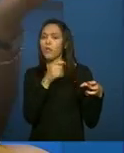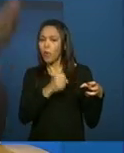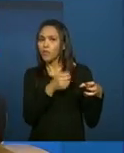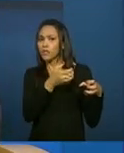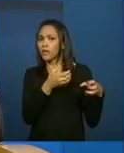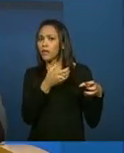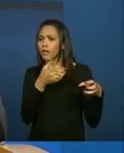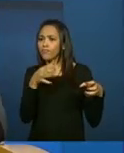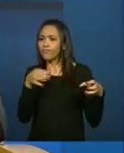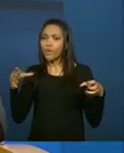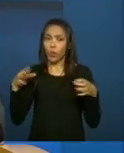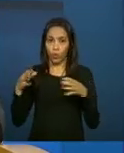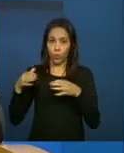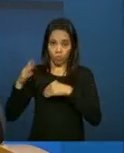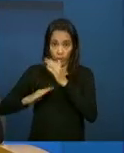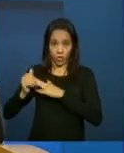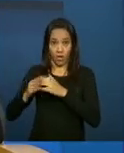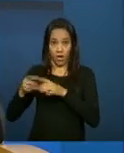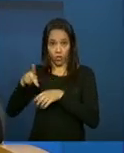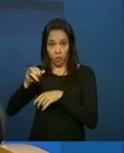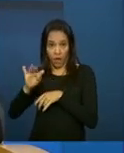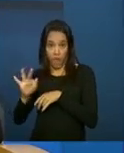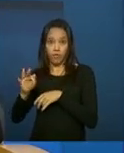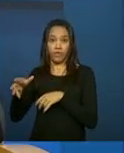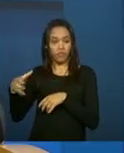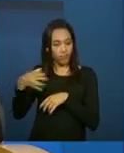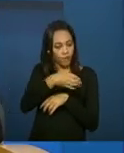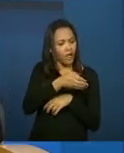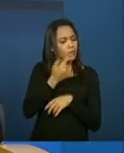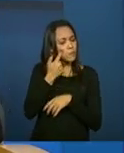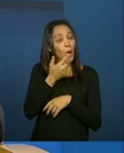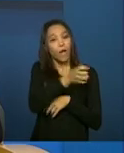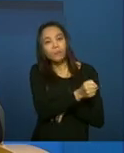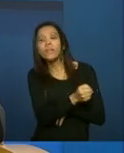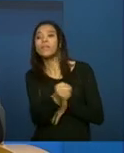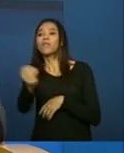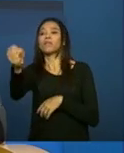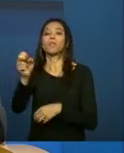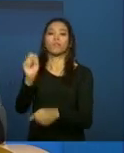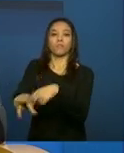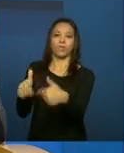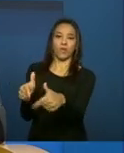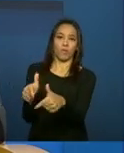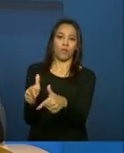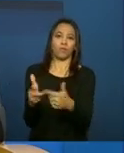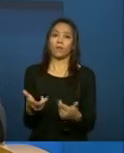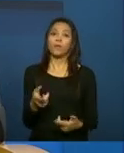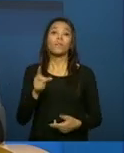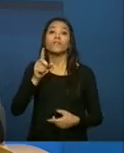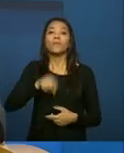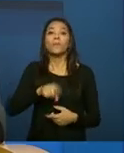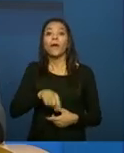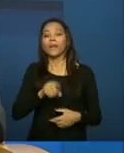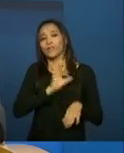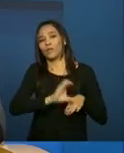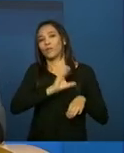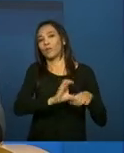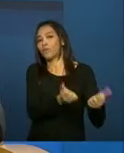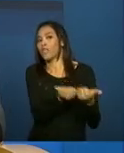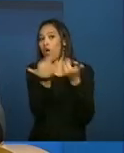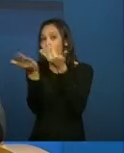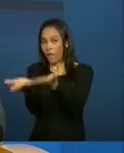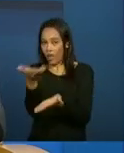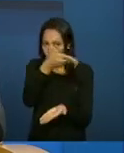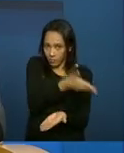PAIF para políticas de inserção no mercado de trabalho, com os profissionalizantes, não é o caso de esses cursos serem ofertados no